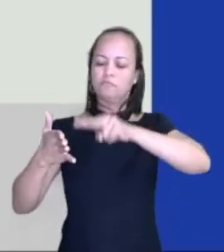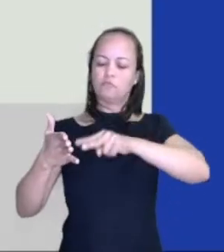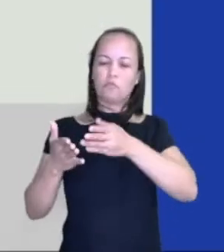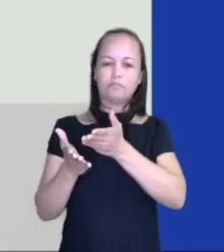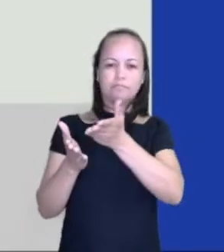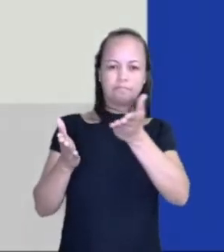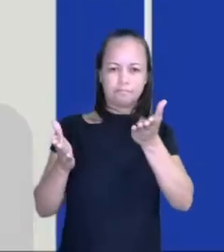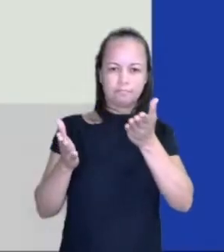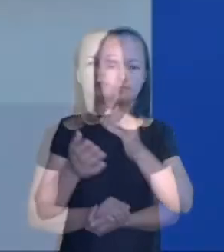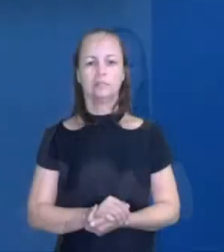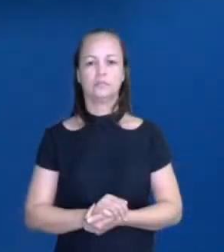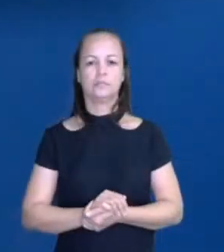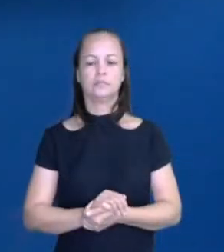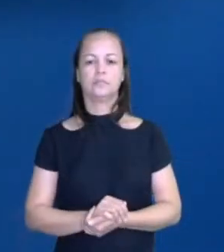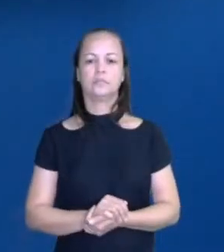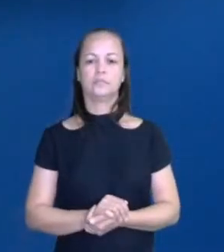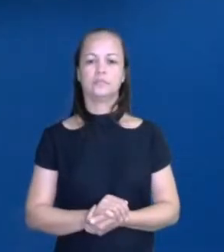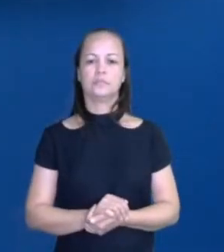Bom,